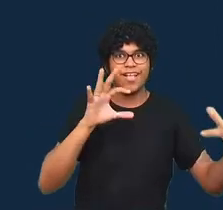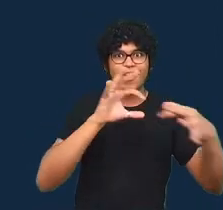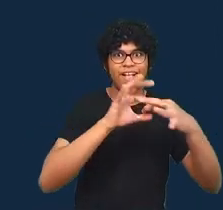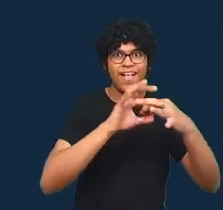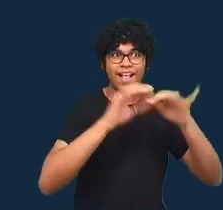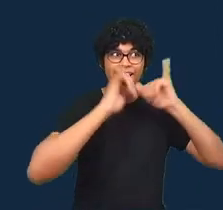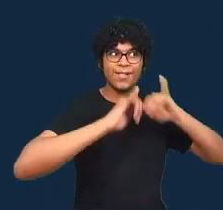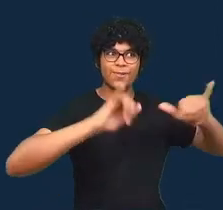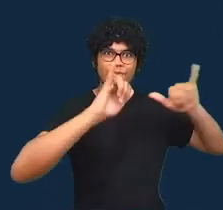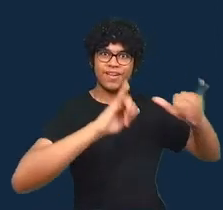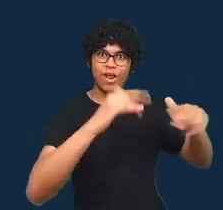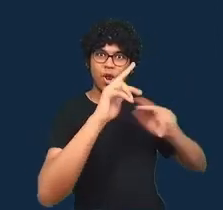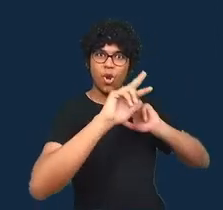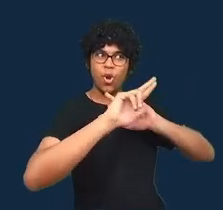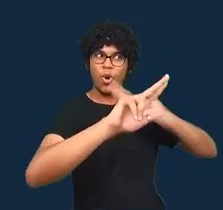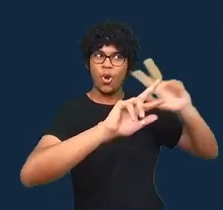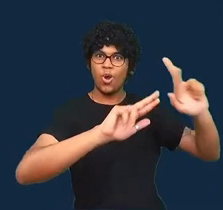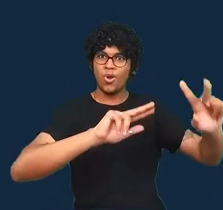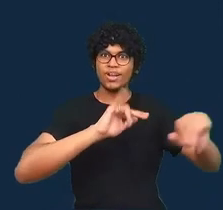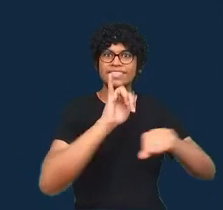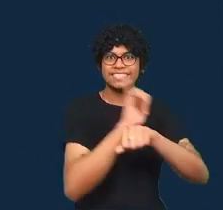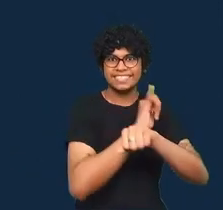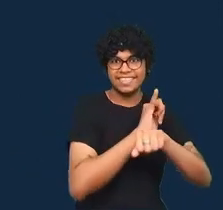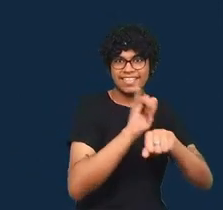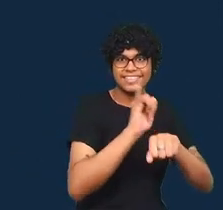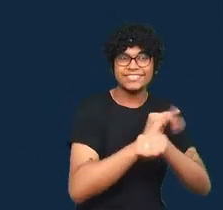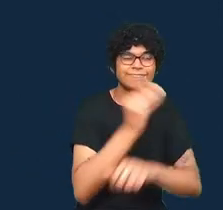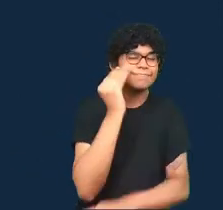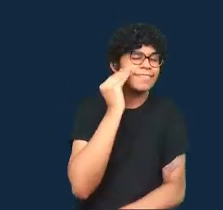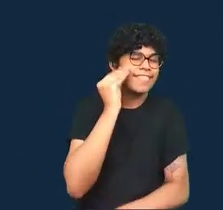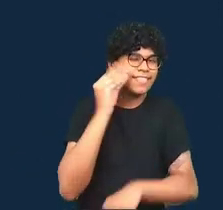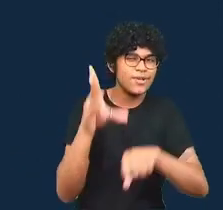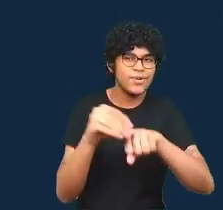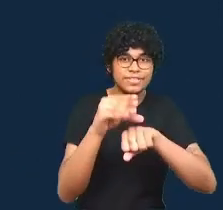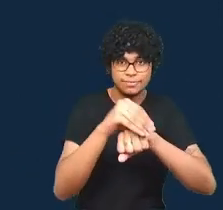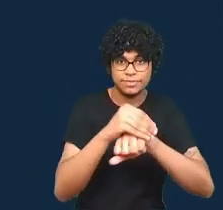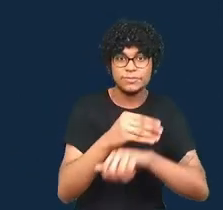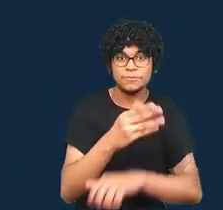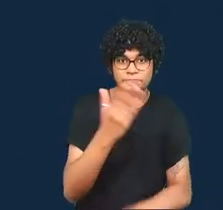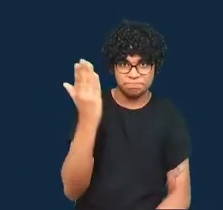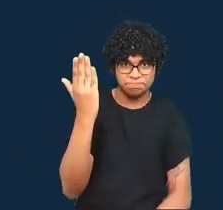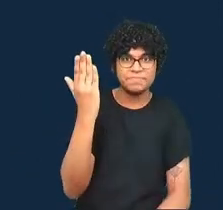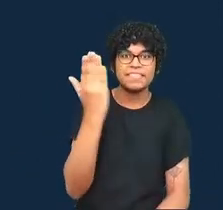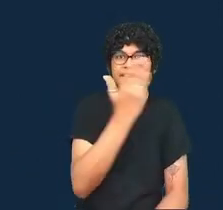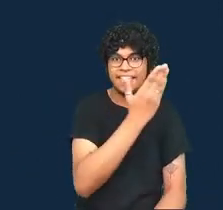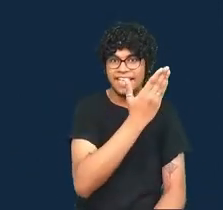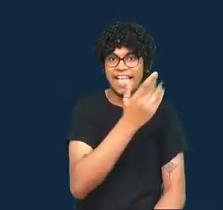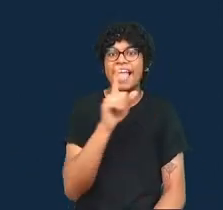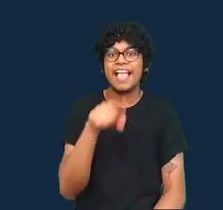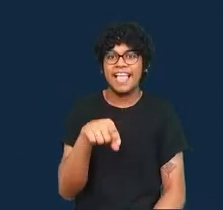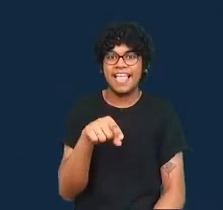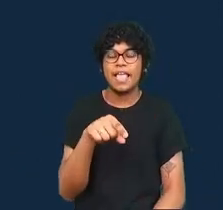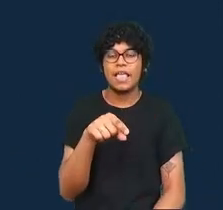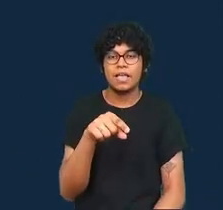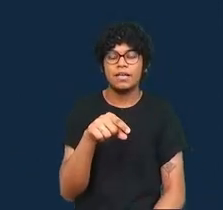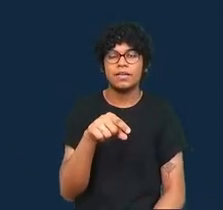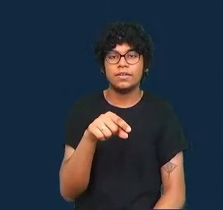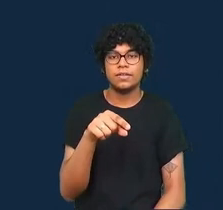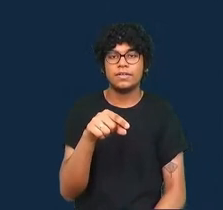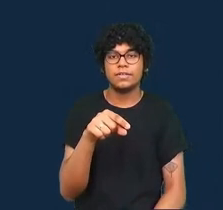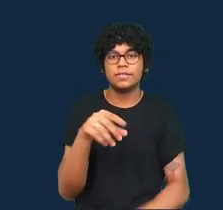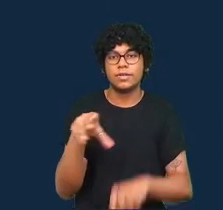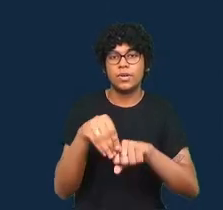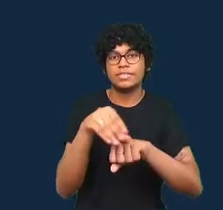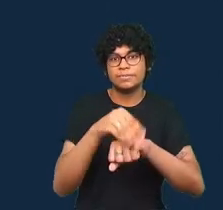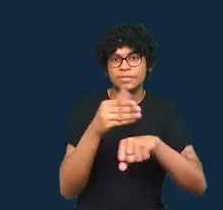maneiras experimentais de conhecimento aqui é uma criação de conhecimento participativo que vem do trabalho de Chicas Poderosas talvez